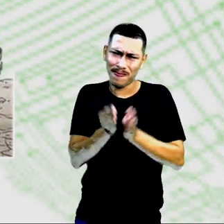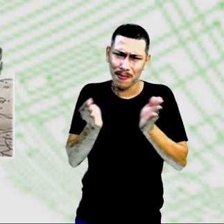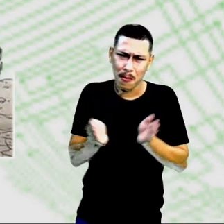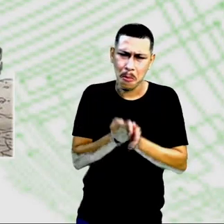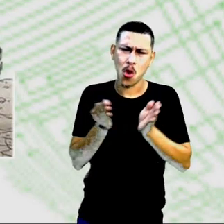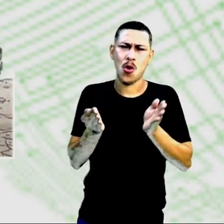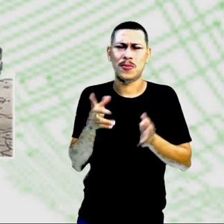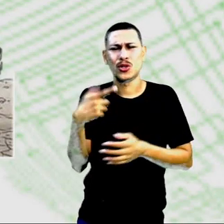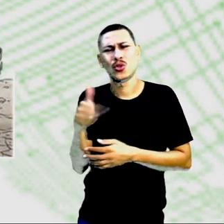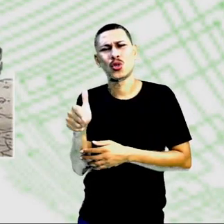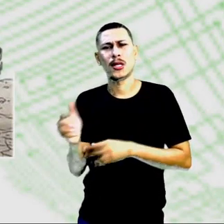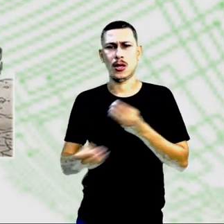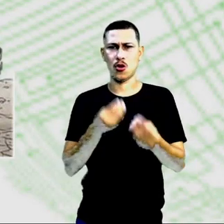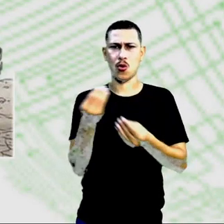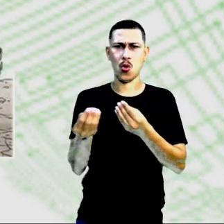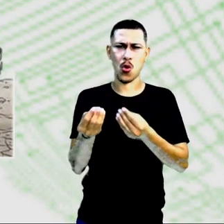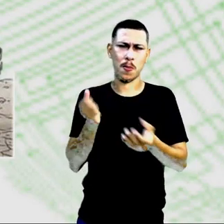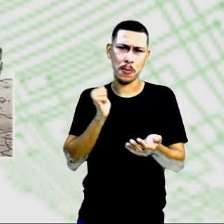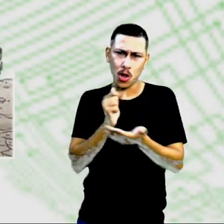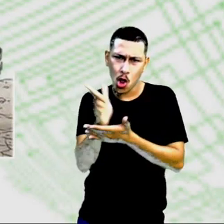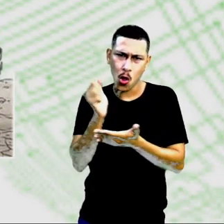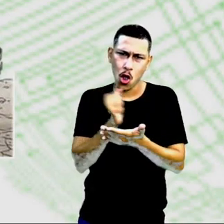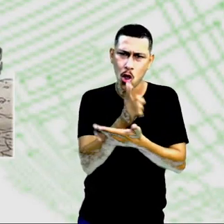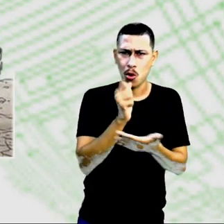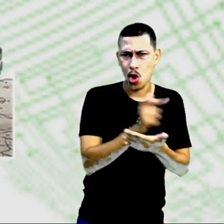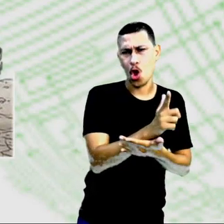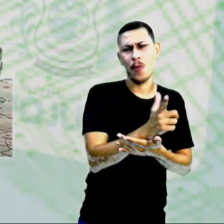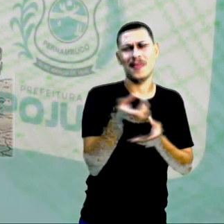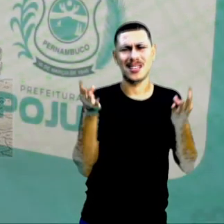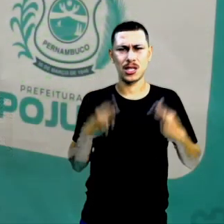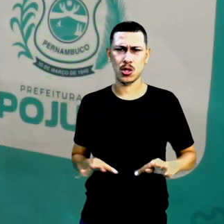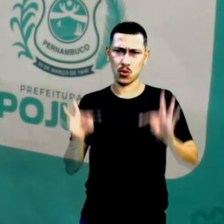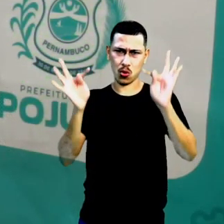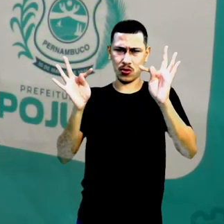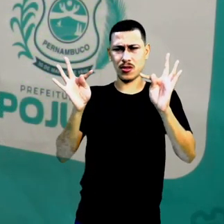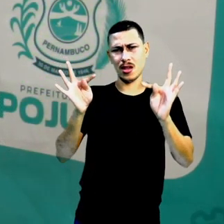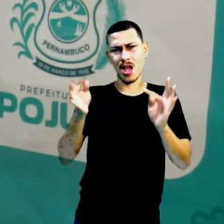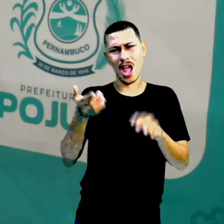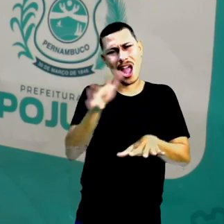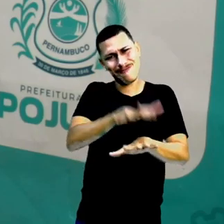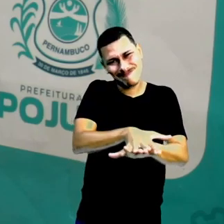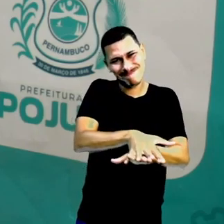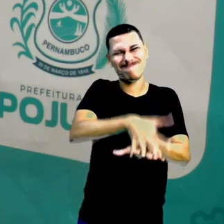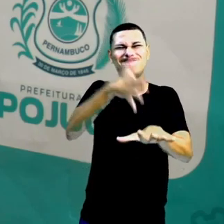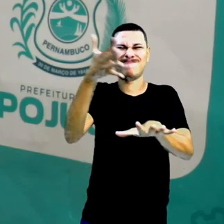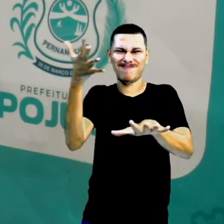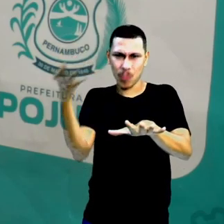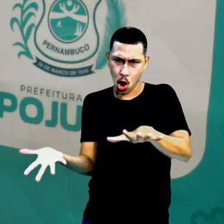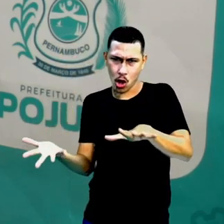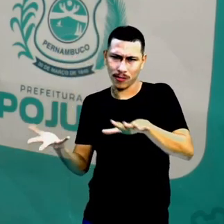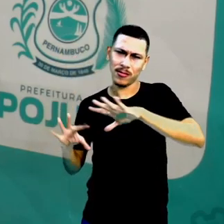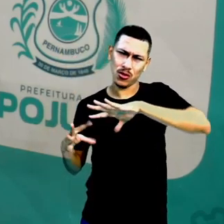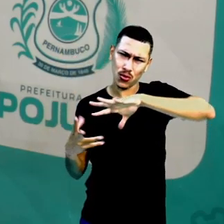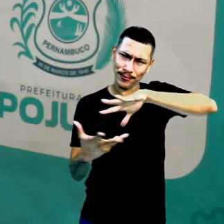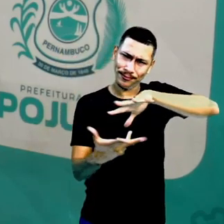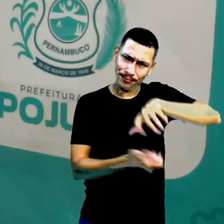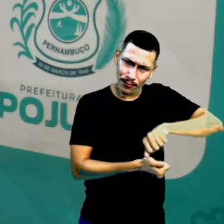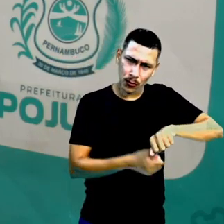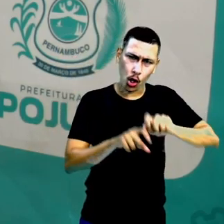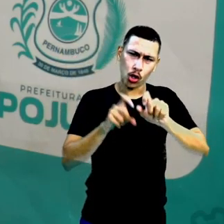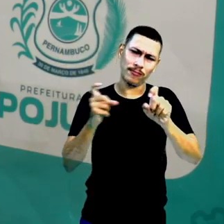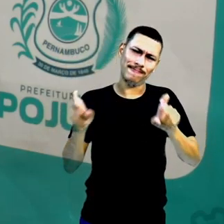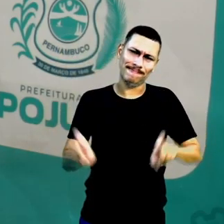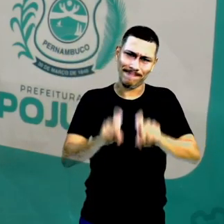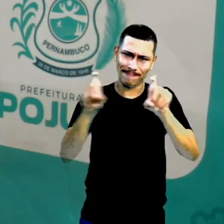como obter muitas tecnologias. E com isso eles são excluídos desse mundo digital.